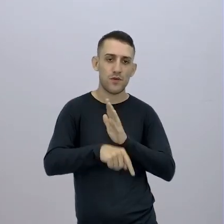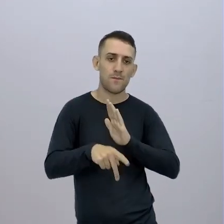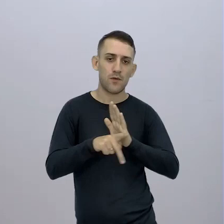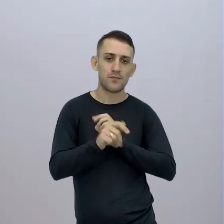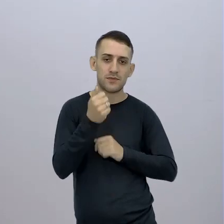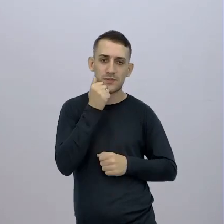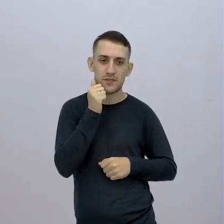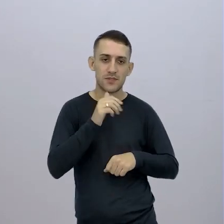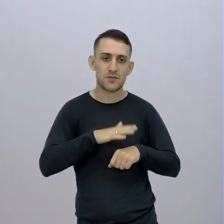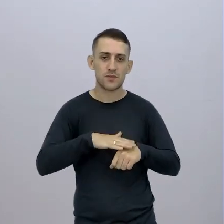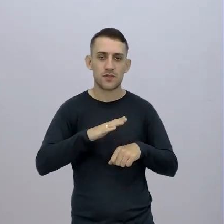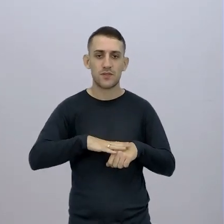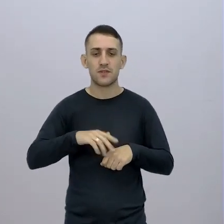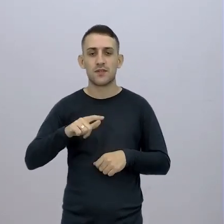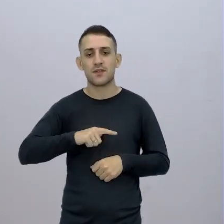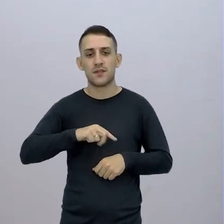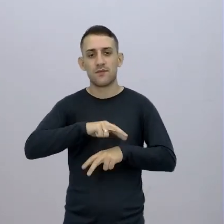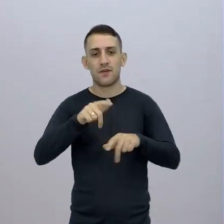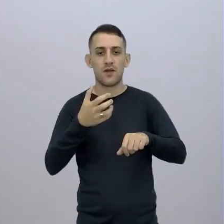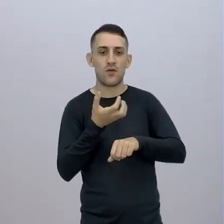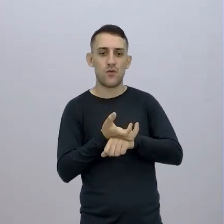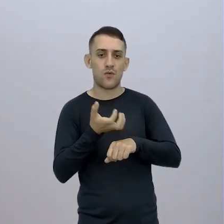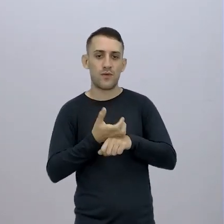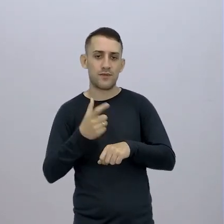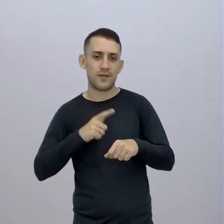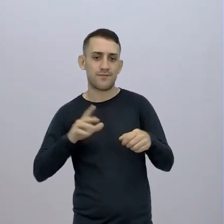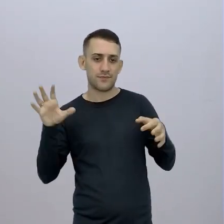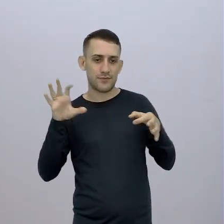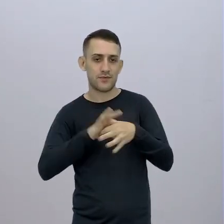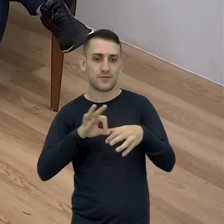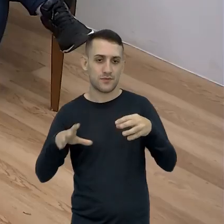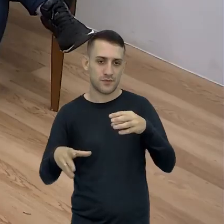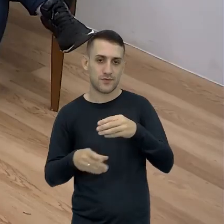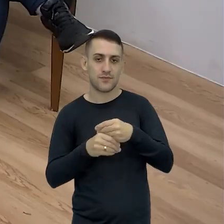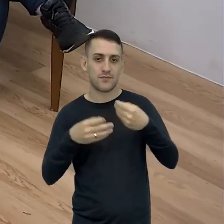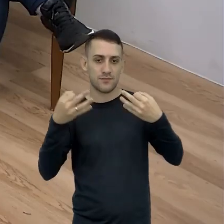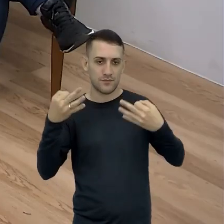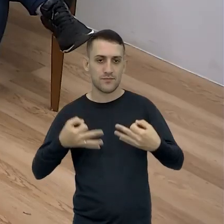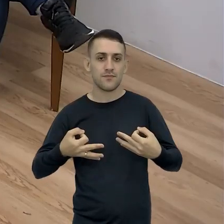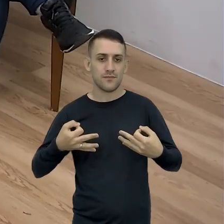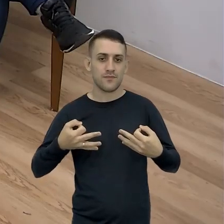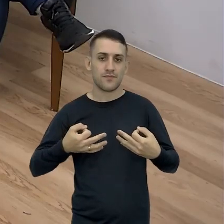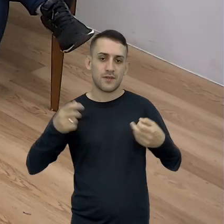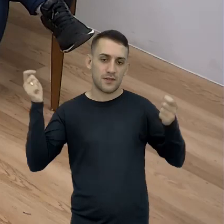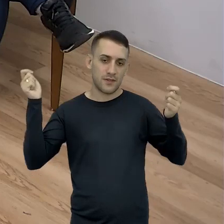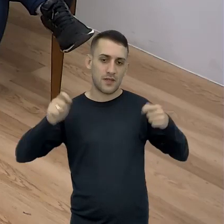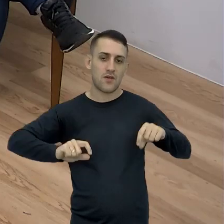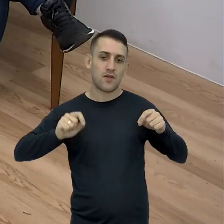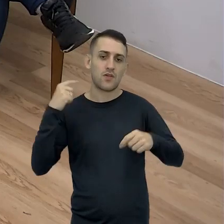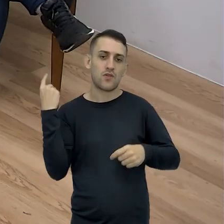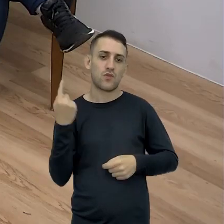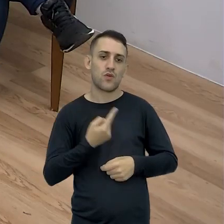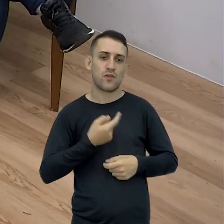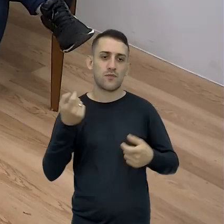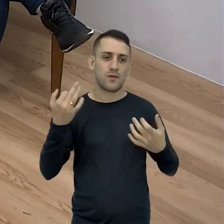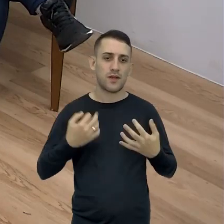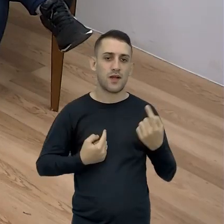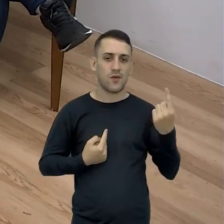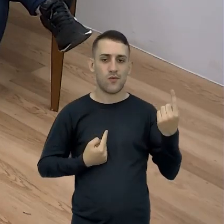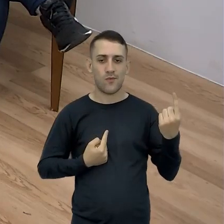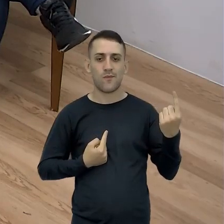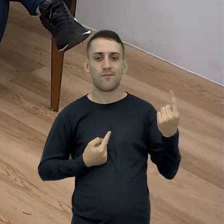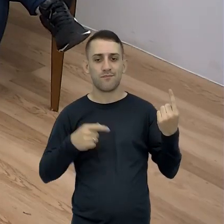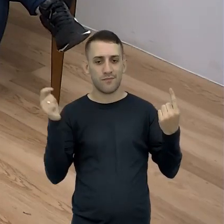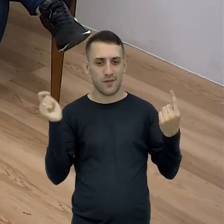De ciência e ação Os componentes Estão bem integrados Mesmo Tem que estar ali Não tem como você Falar de rumo ao espaço Sem